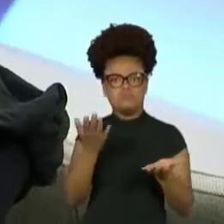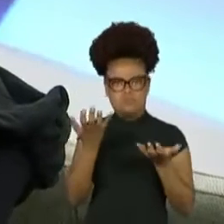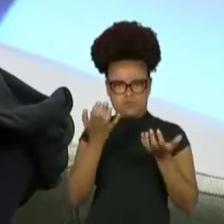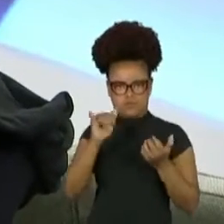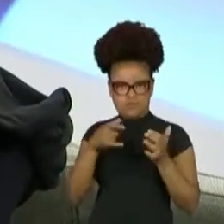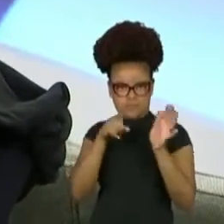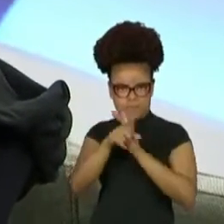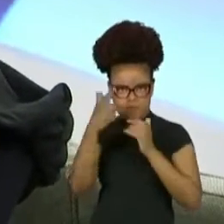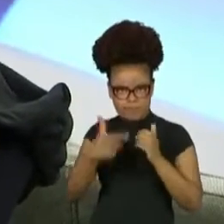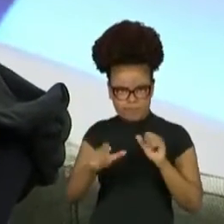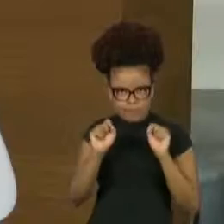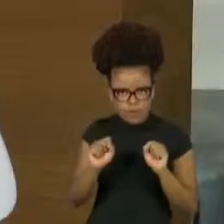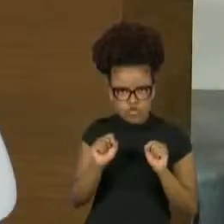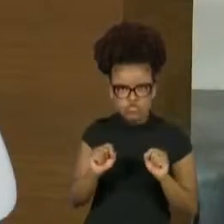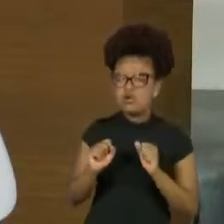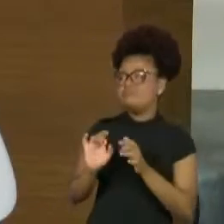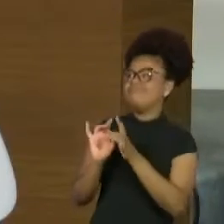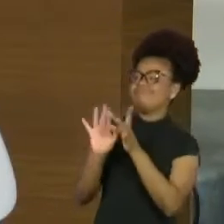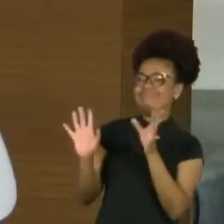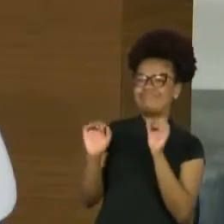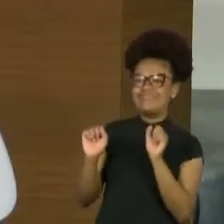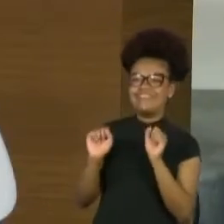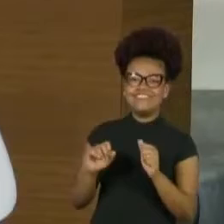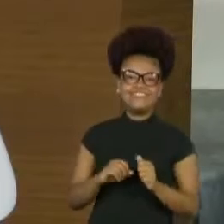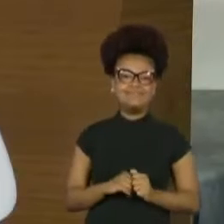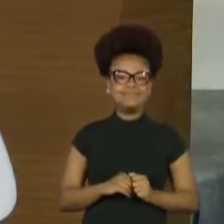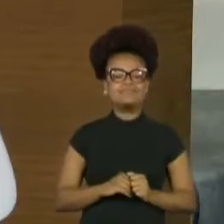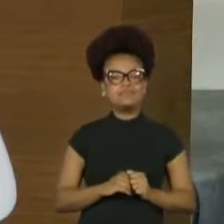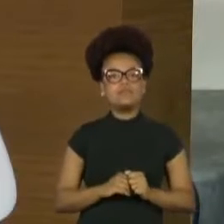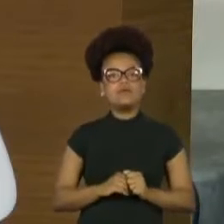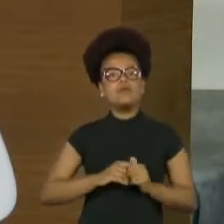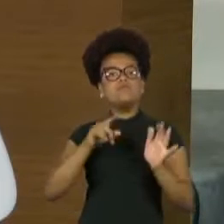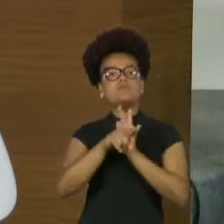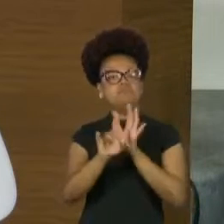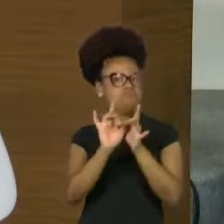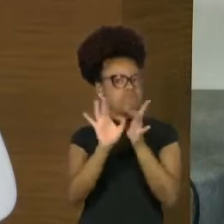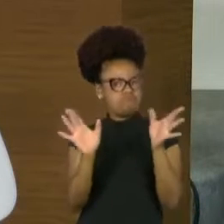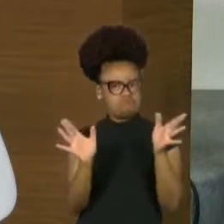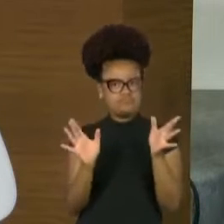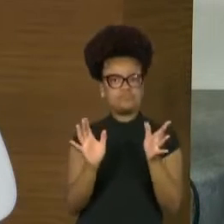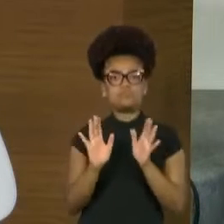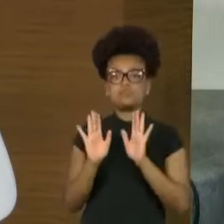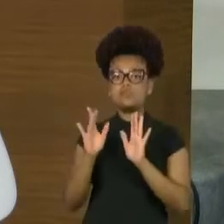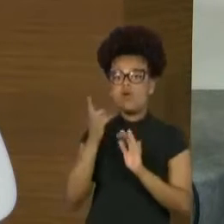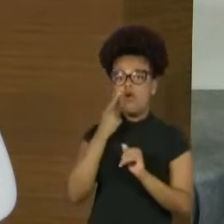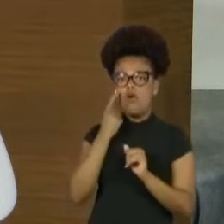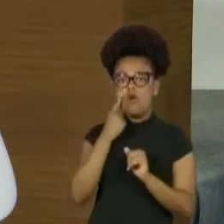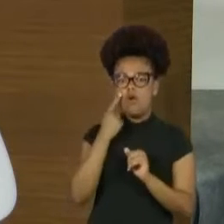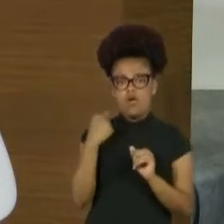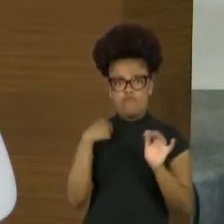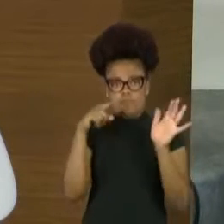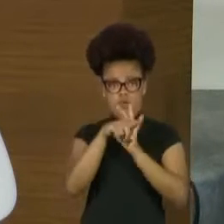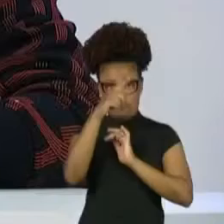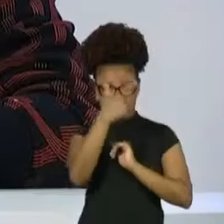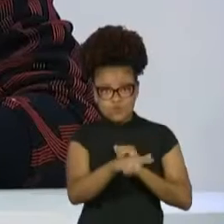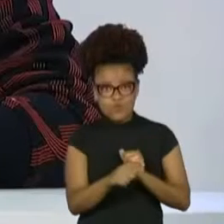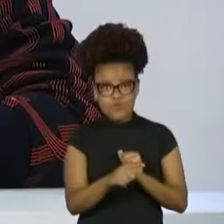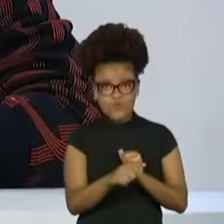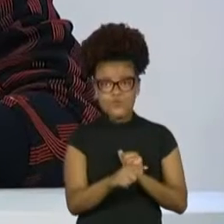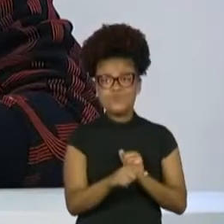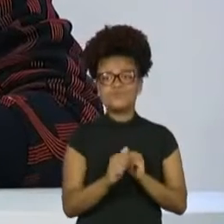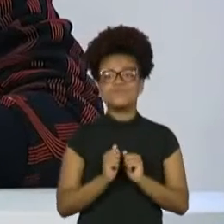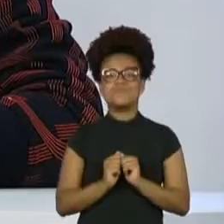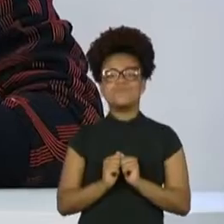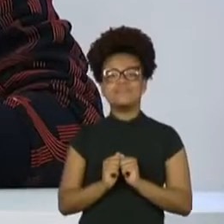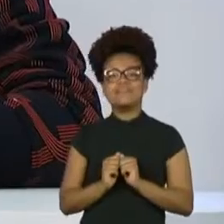Se eu tivesse feito Chica da Silva em outro país, eu já estaria... Sim. Milionária. Exatamente. E aí, quando a